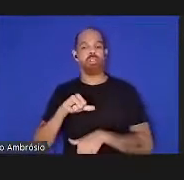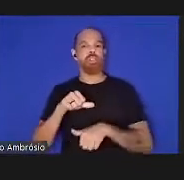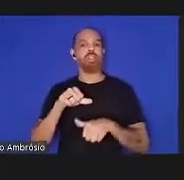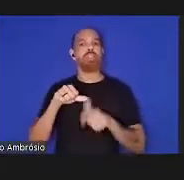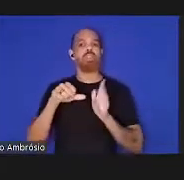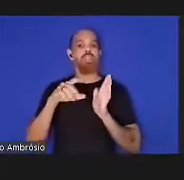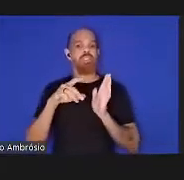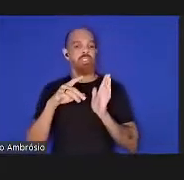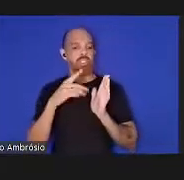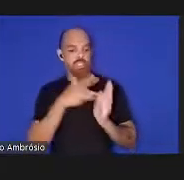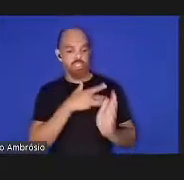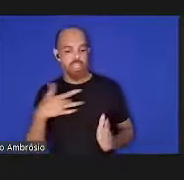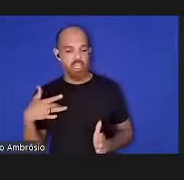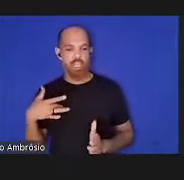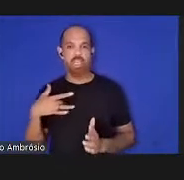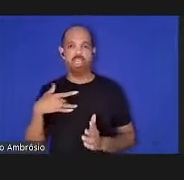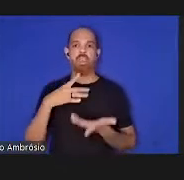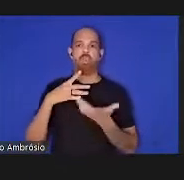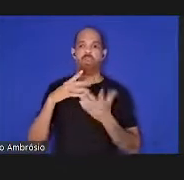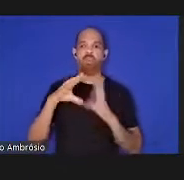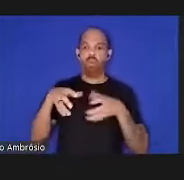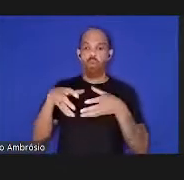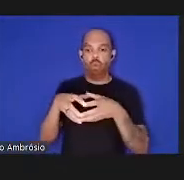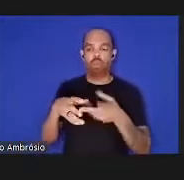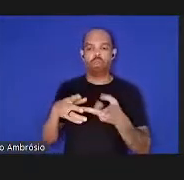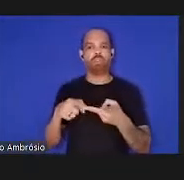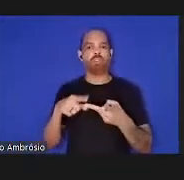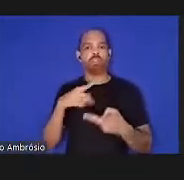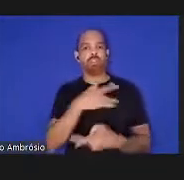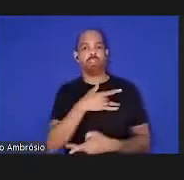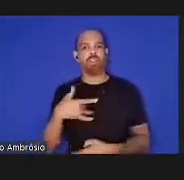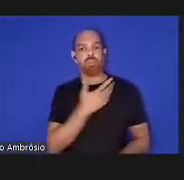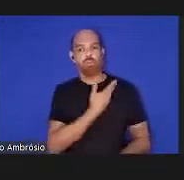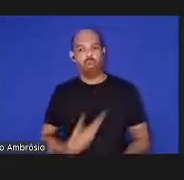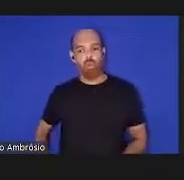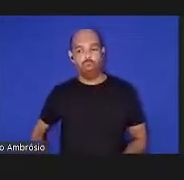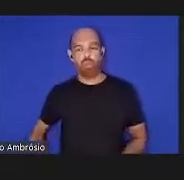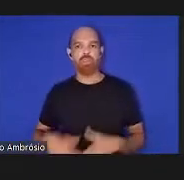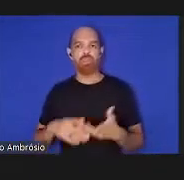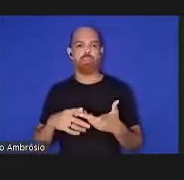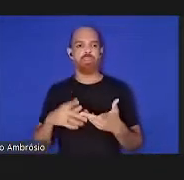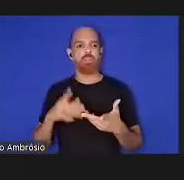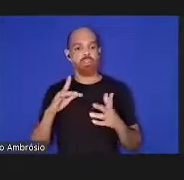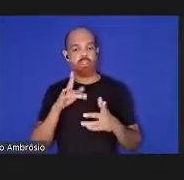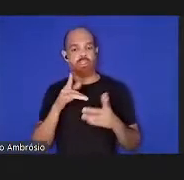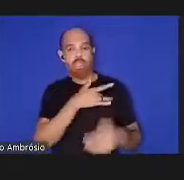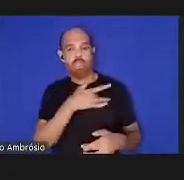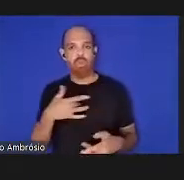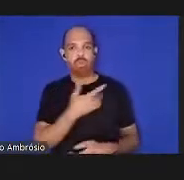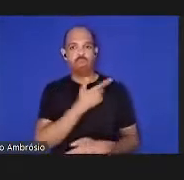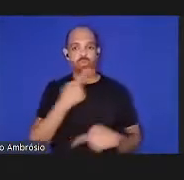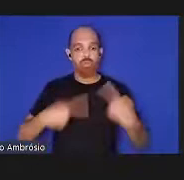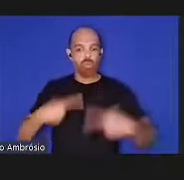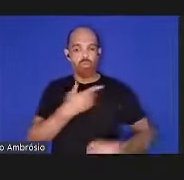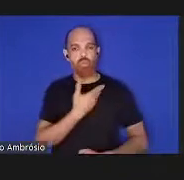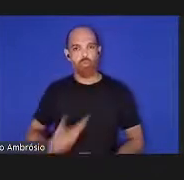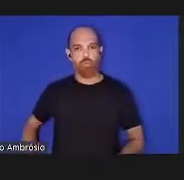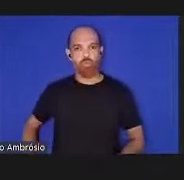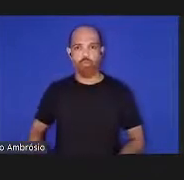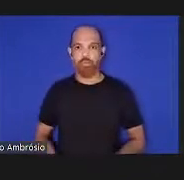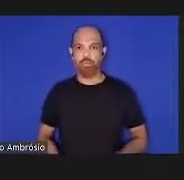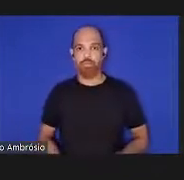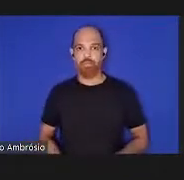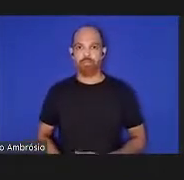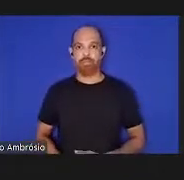medicina social saúde comunitária saúde coletiva e saúde pública com a sistematização